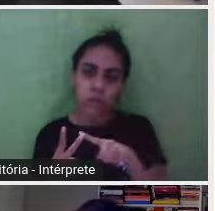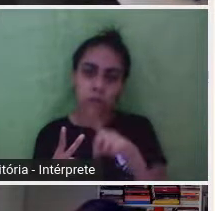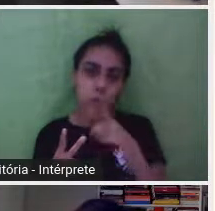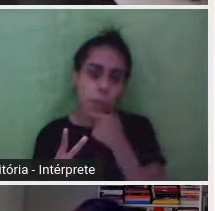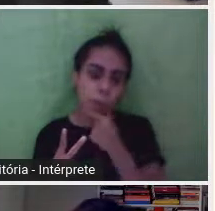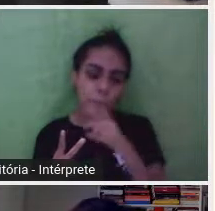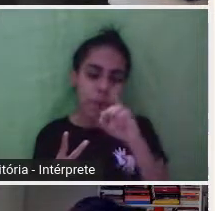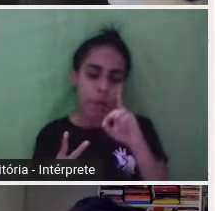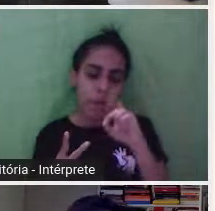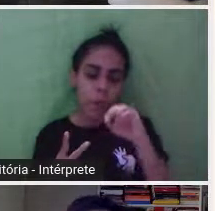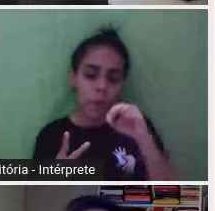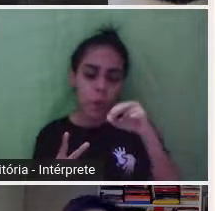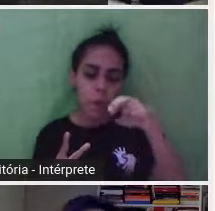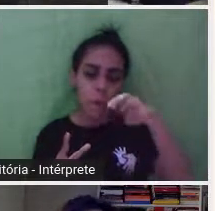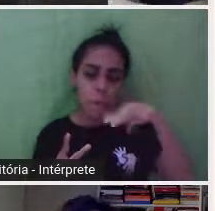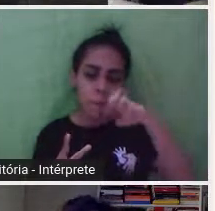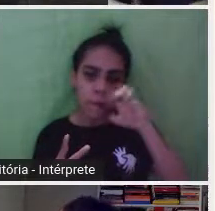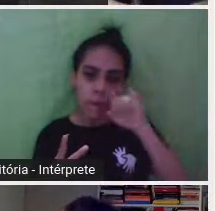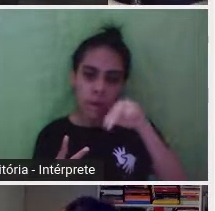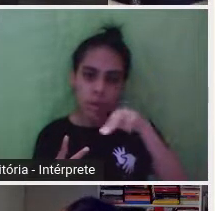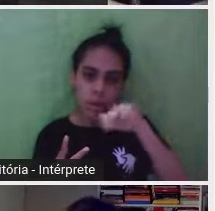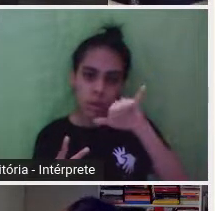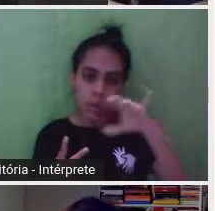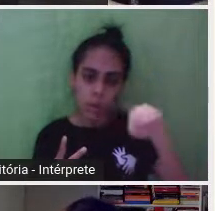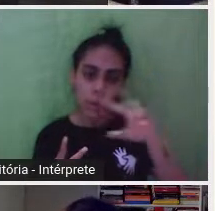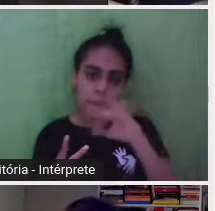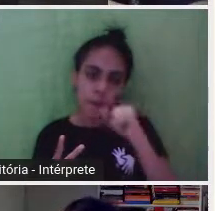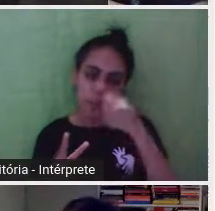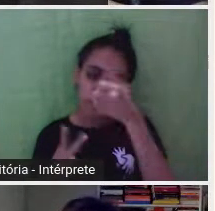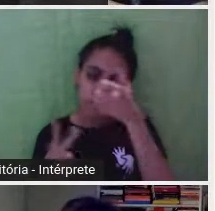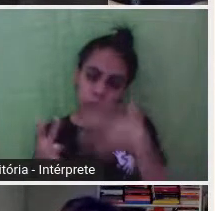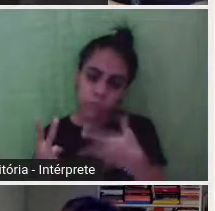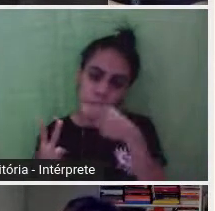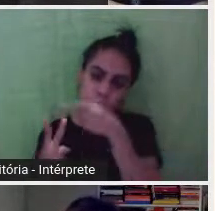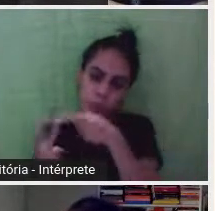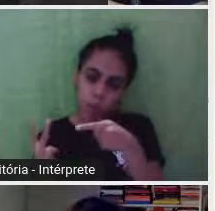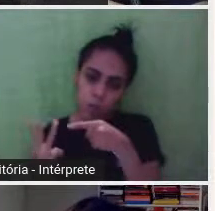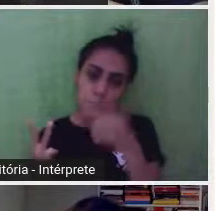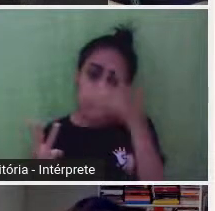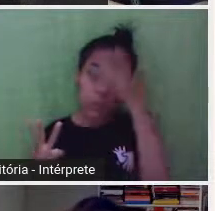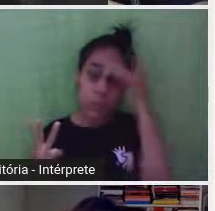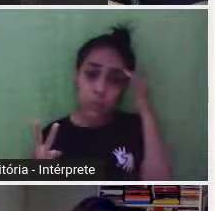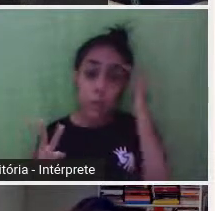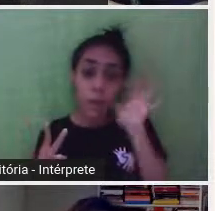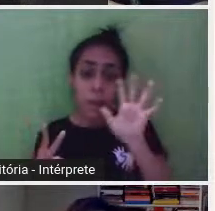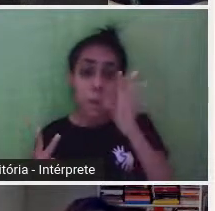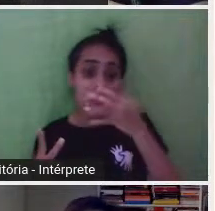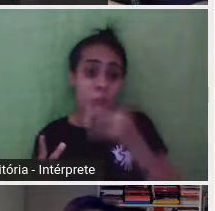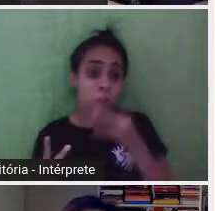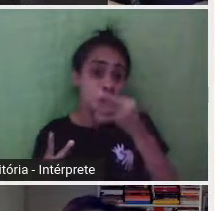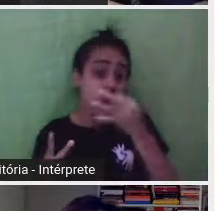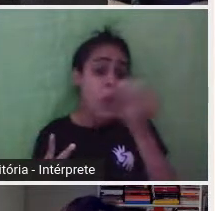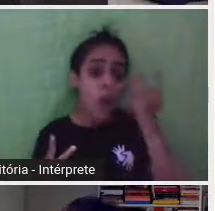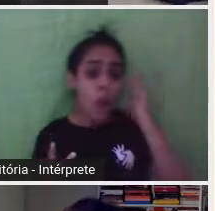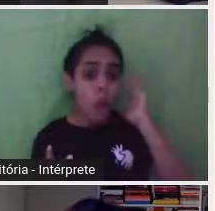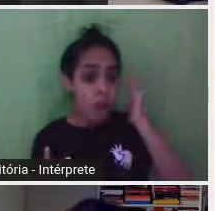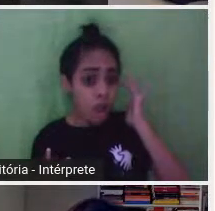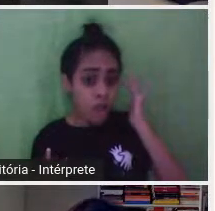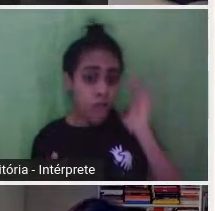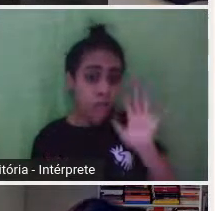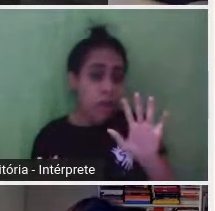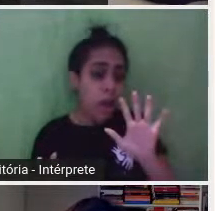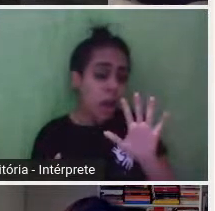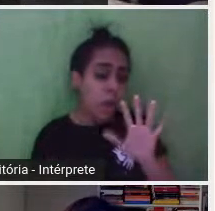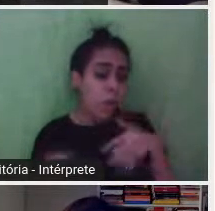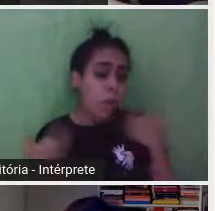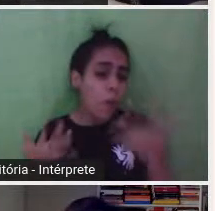né, também vou falar dele daqui a pouco, mas, enfim, não, a hipótese, né, mais plausível